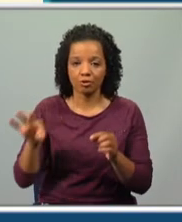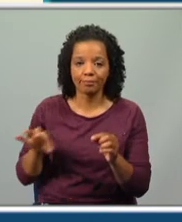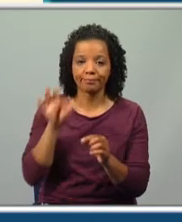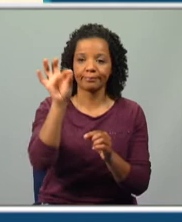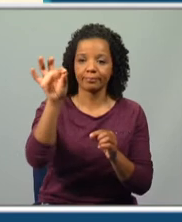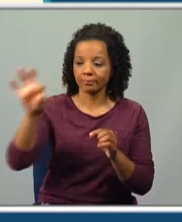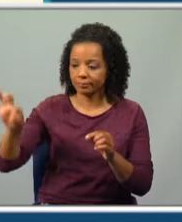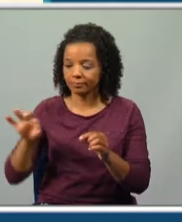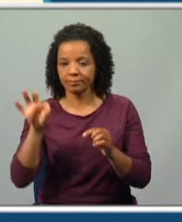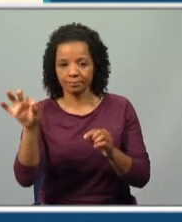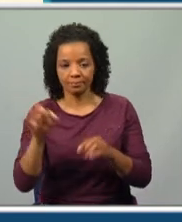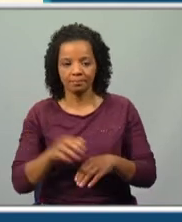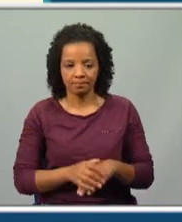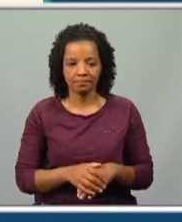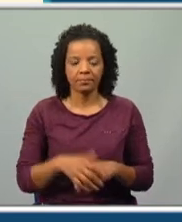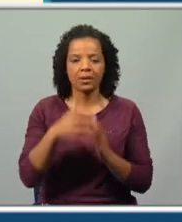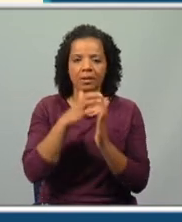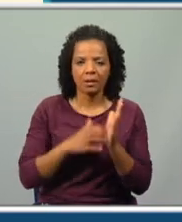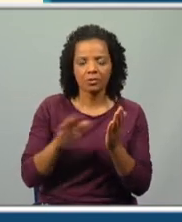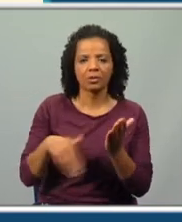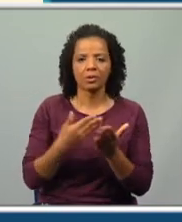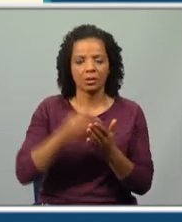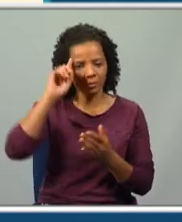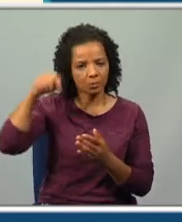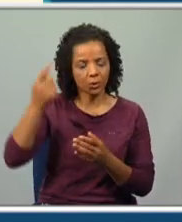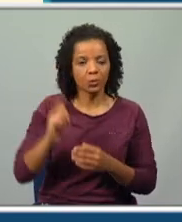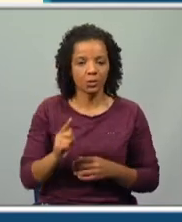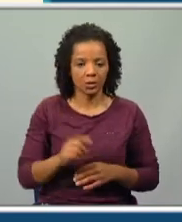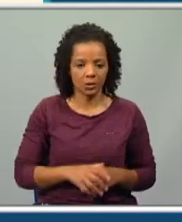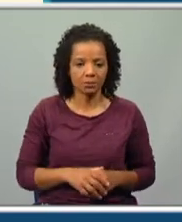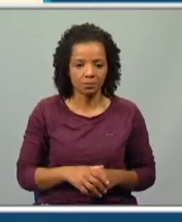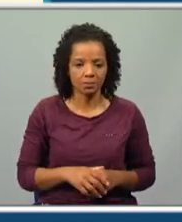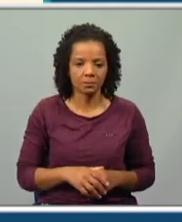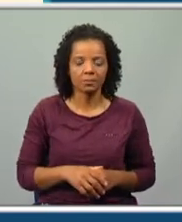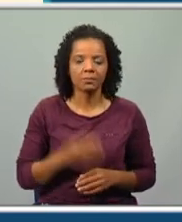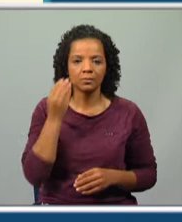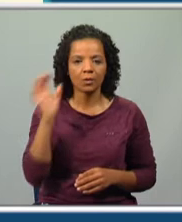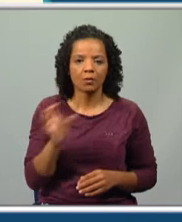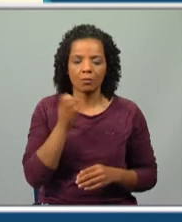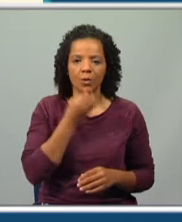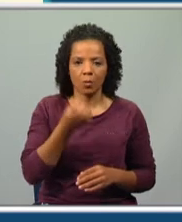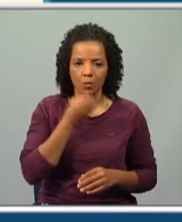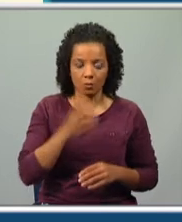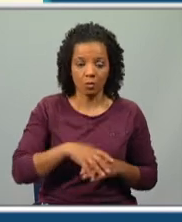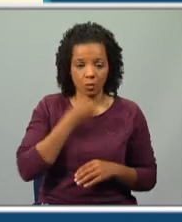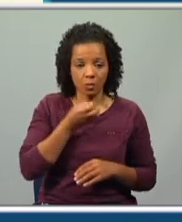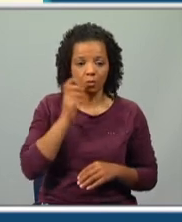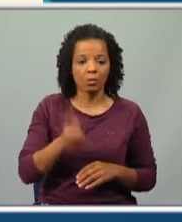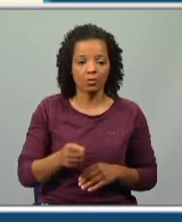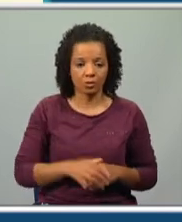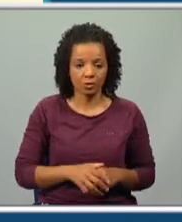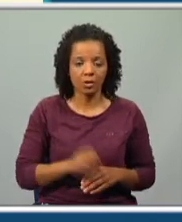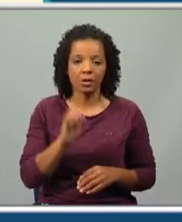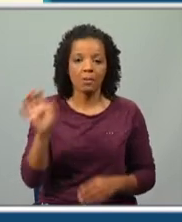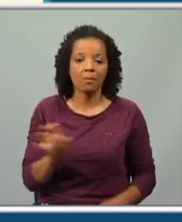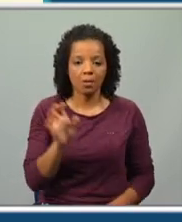o completar e, com este textinho, ficamos a saber como é que é, efetivamente, um conto. O conto é um género